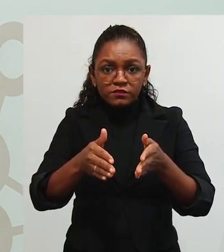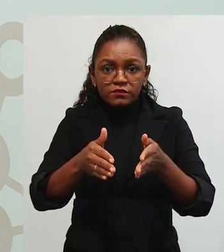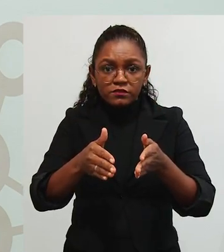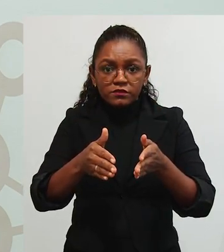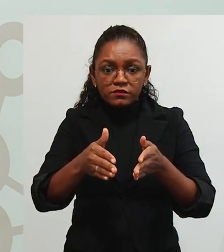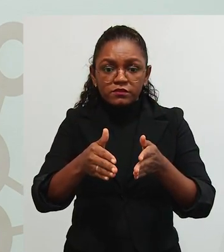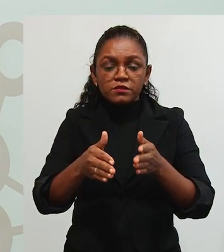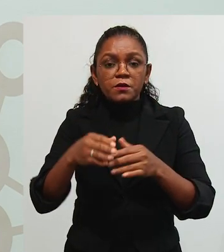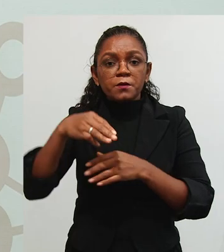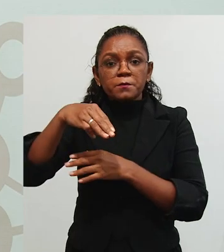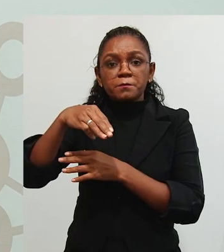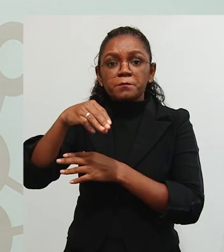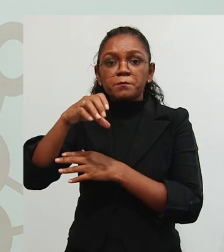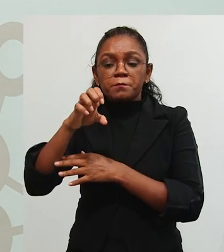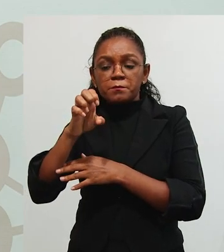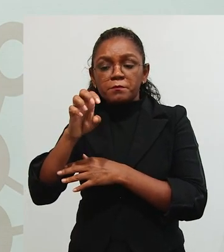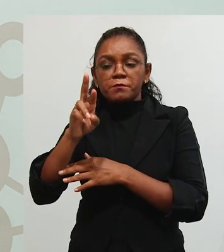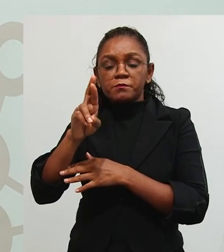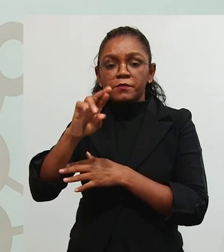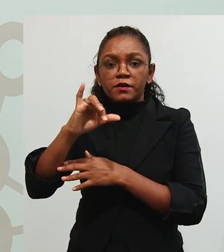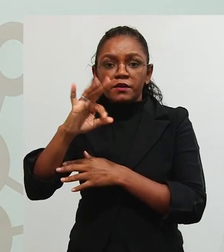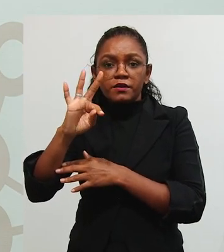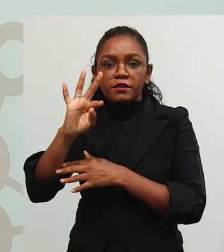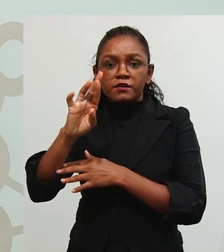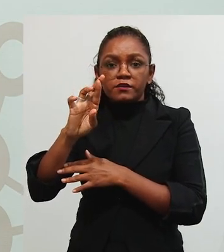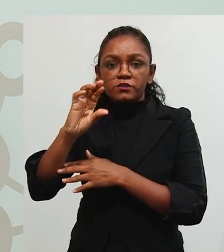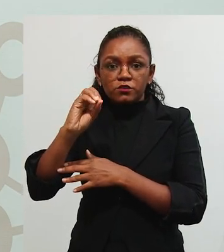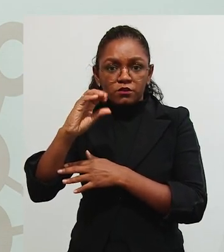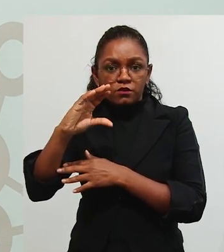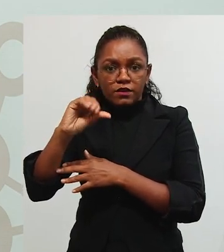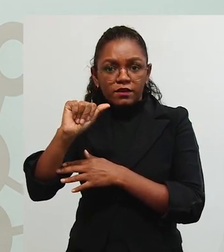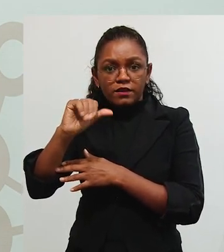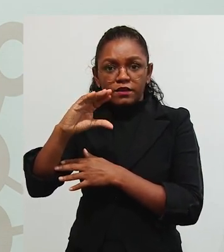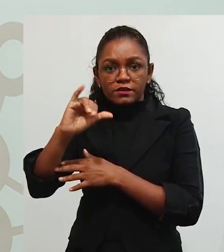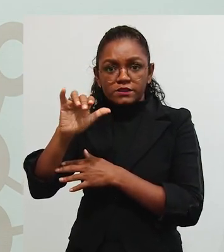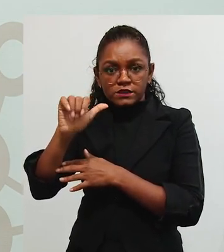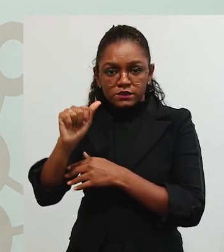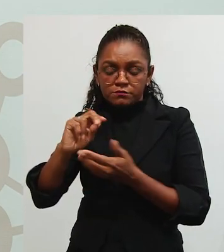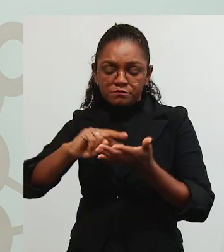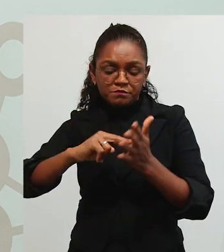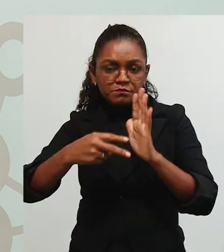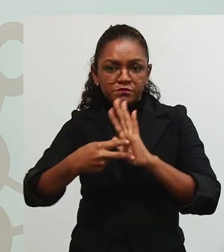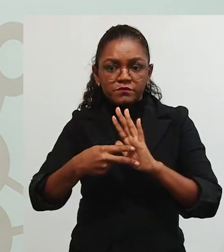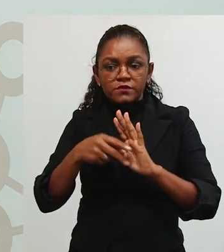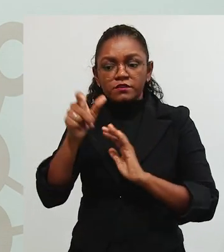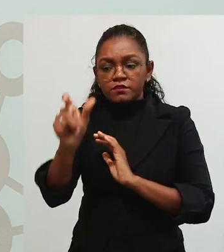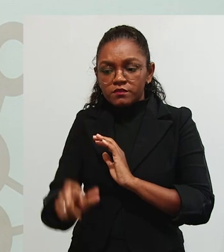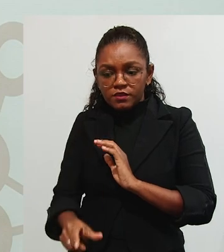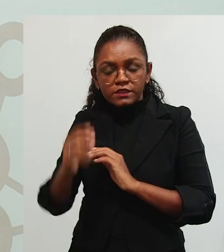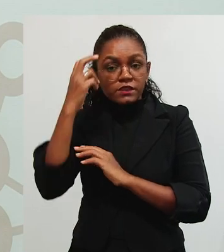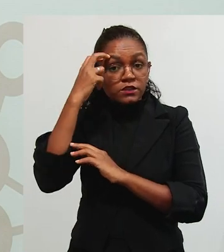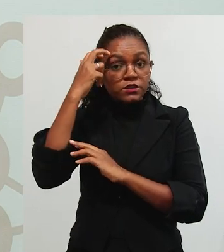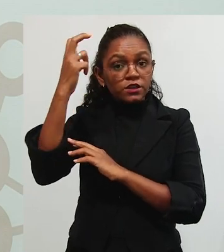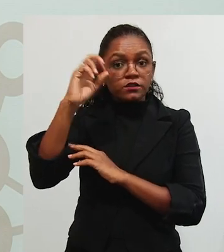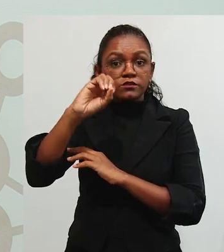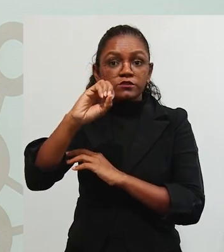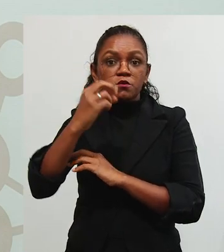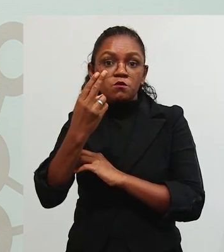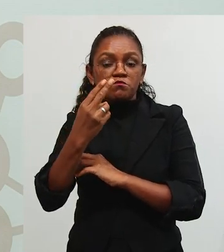concepção, ela está muito voltada à meritocracia, que é o sujeito, ele é inteligente ou ele não